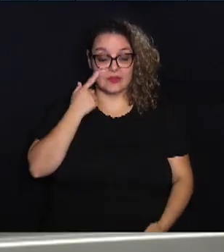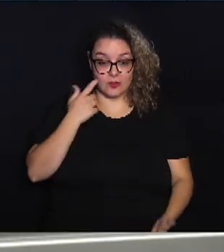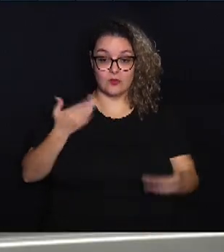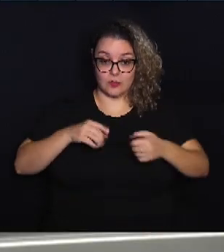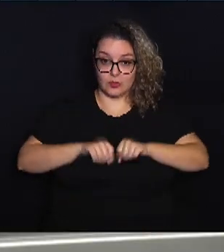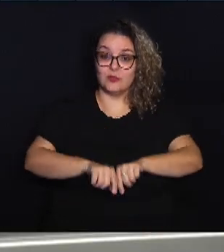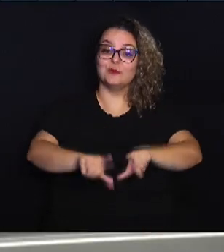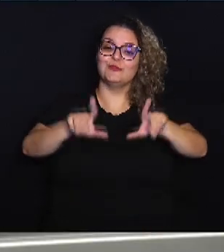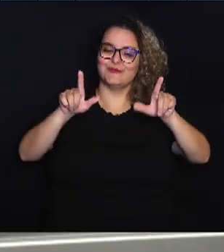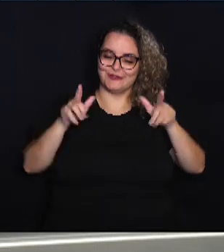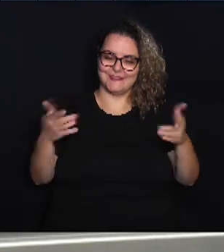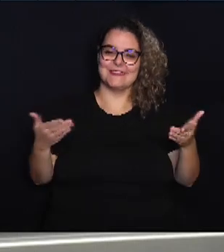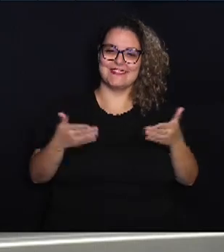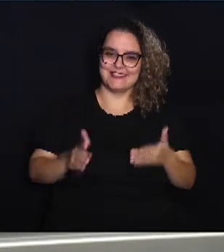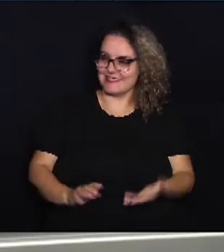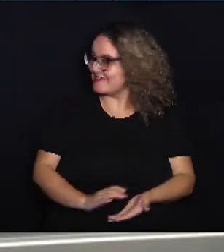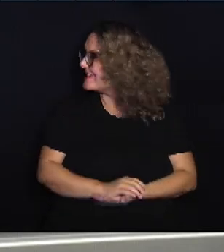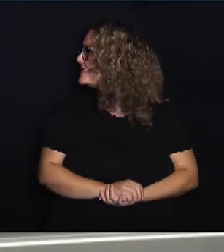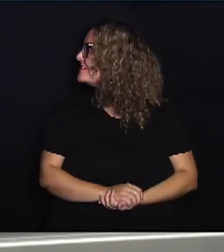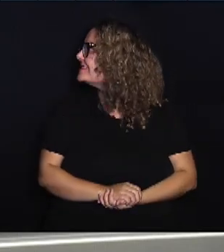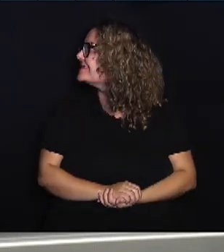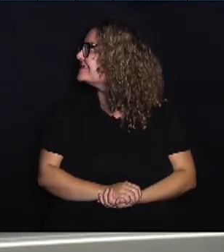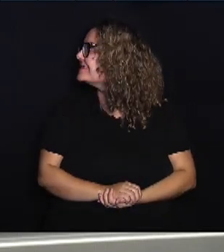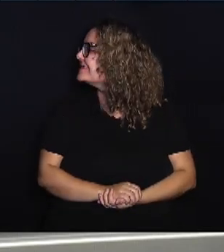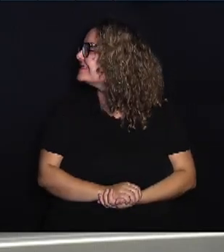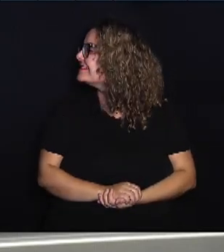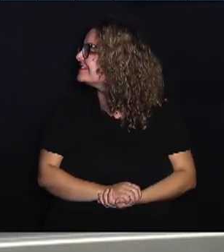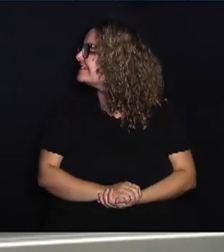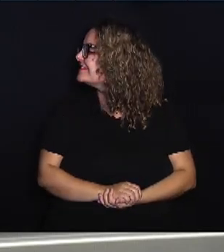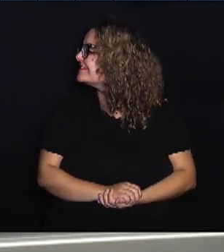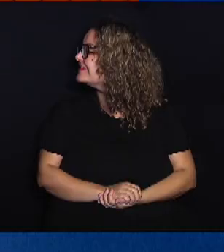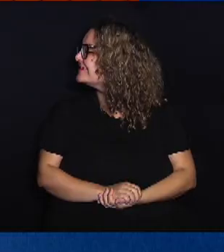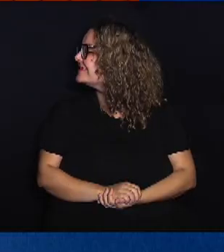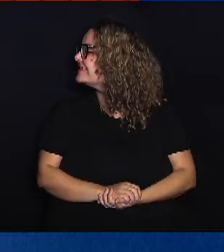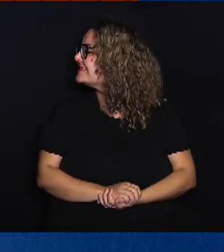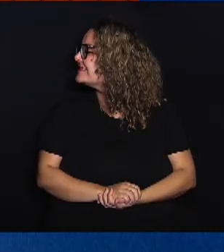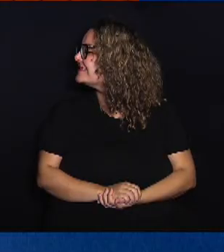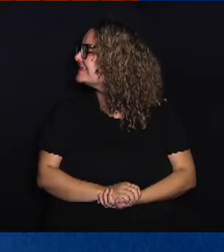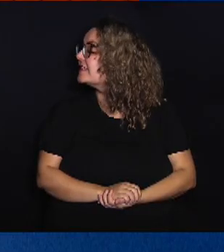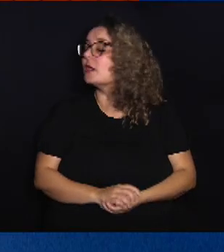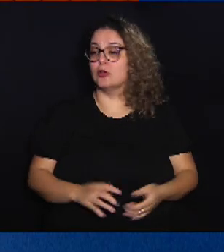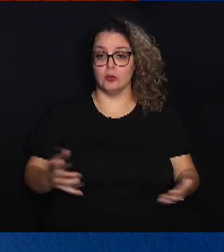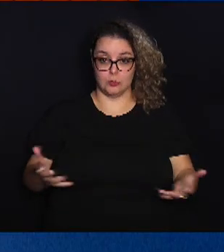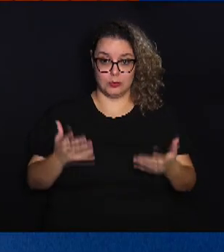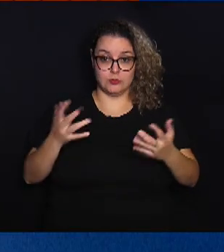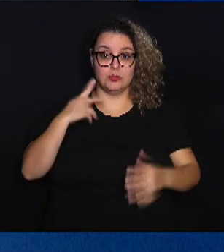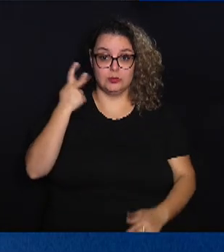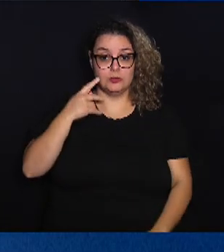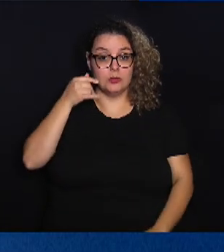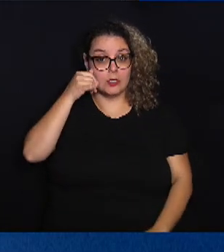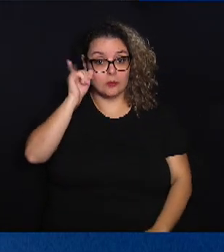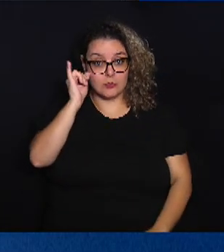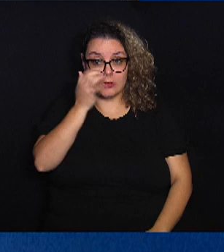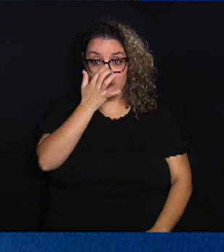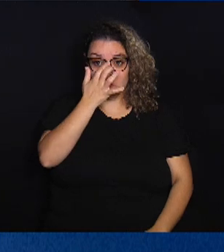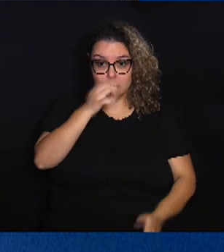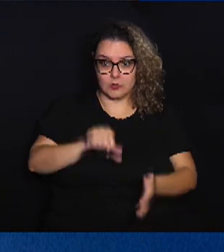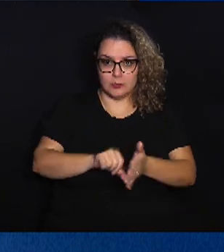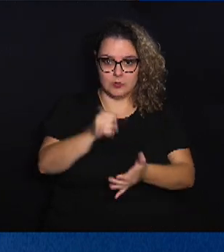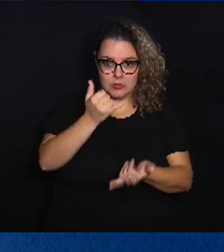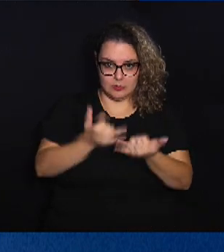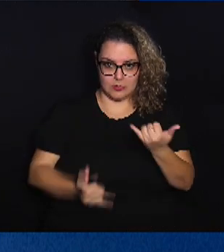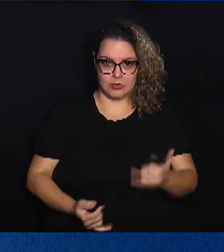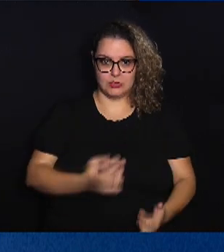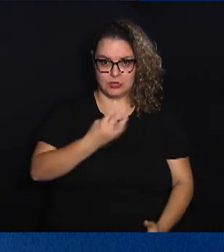Confira a partir de agora os destaques de hoje. Por iniciativa do vereador Paulo Búfalo, primeira parte da